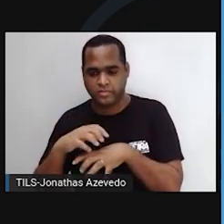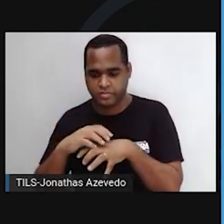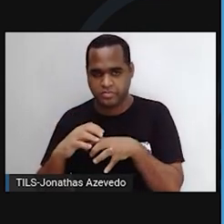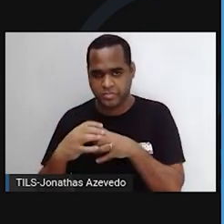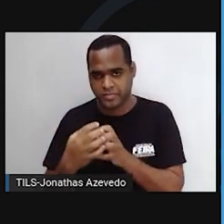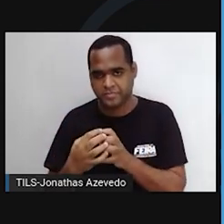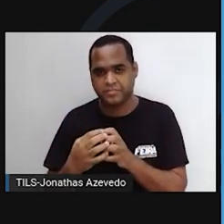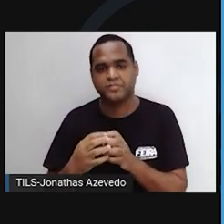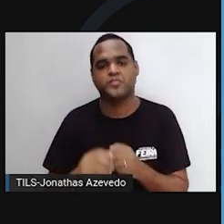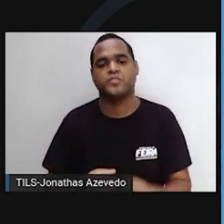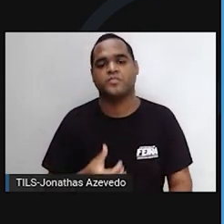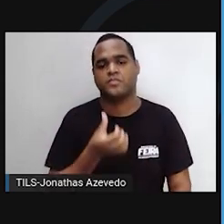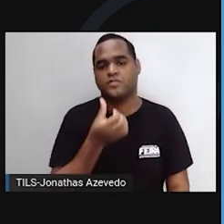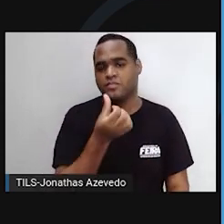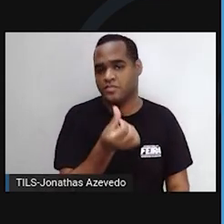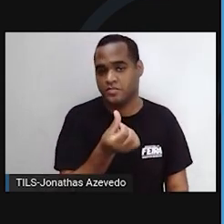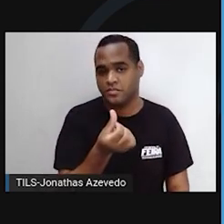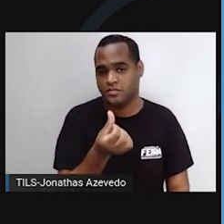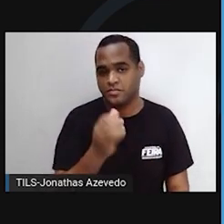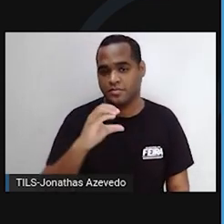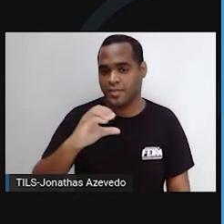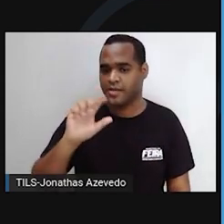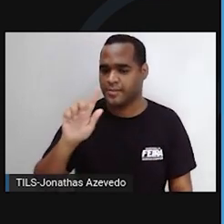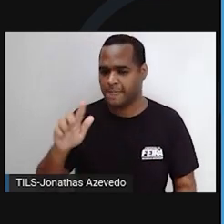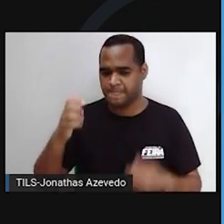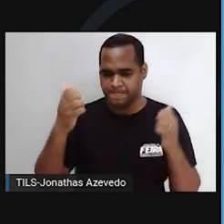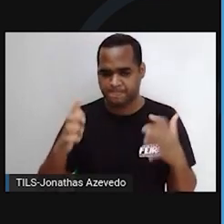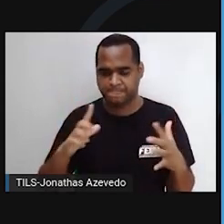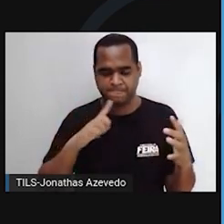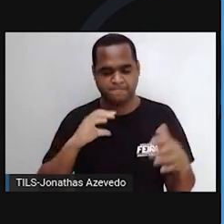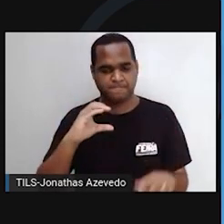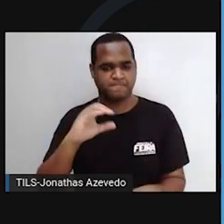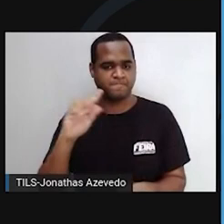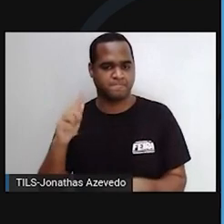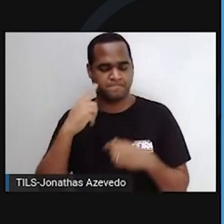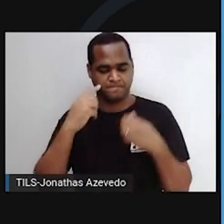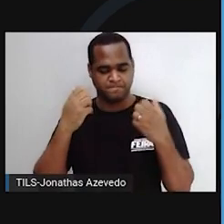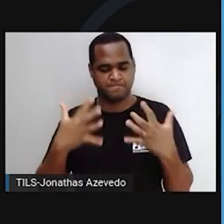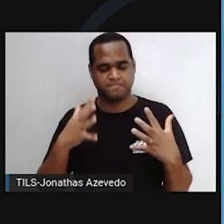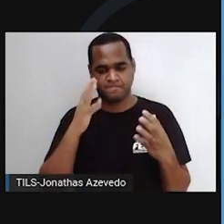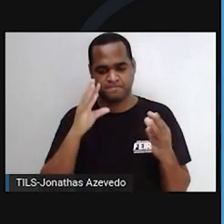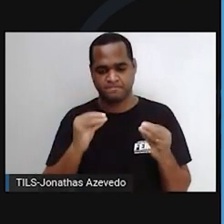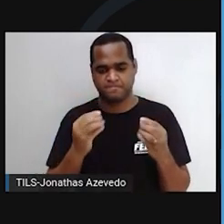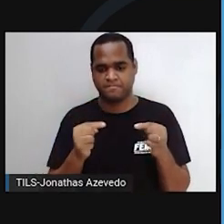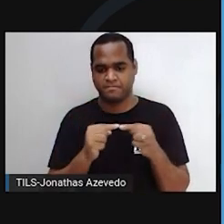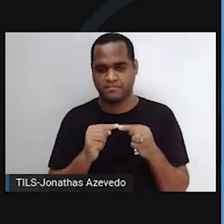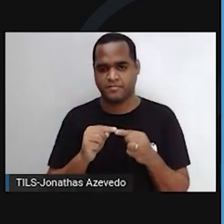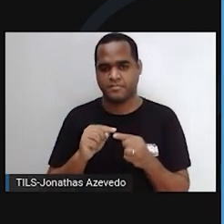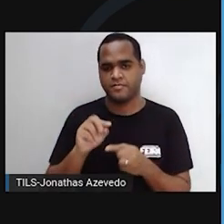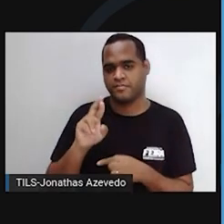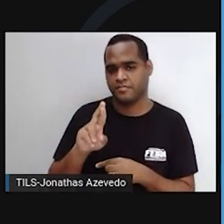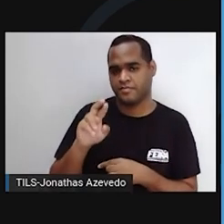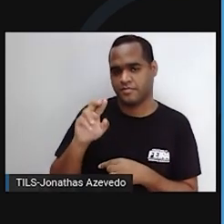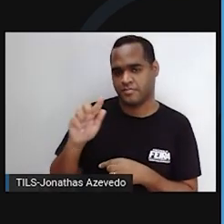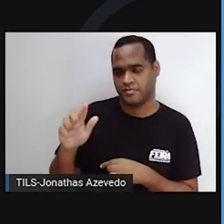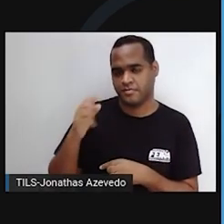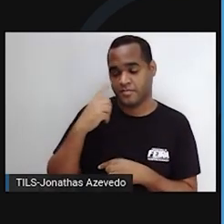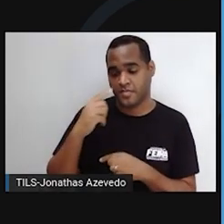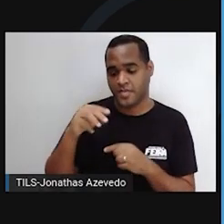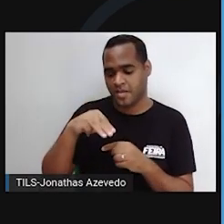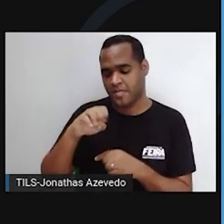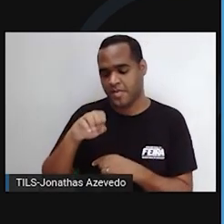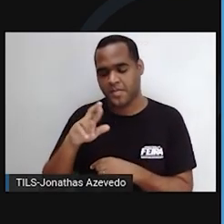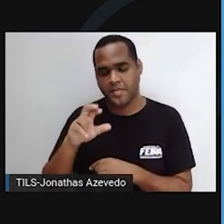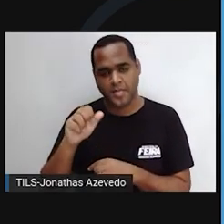Complexo de Golgi. O complexo de Golgi se localiza entre o retículo endoplasmático, e a membrana